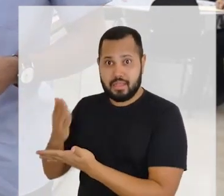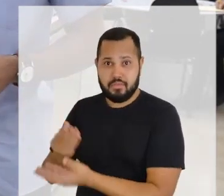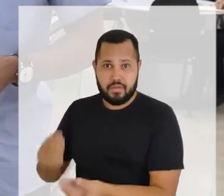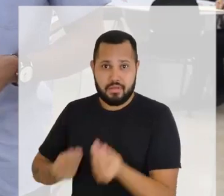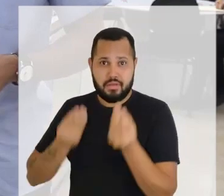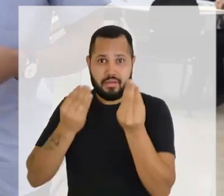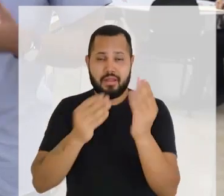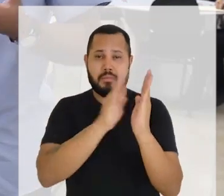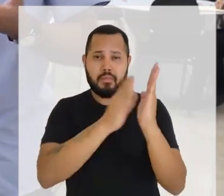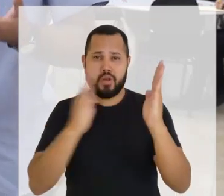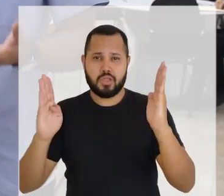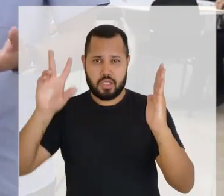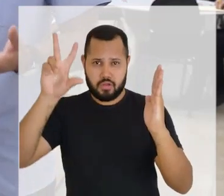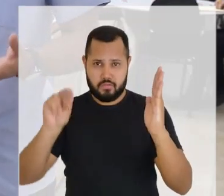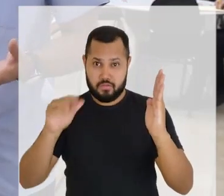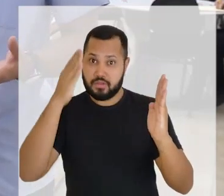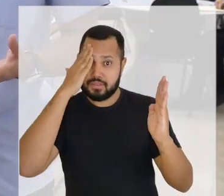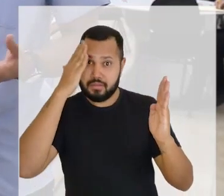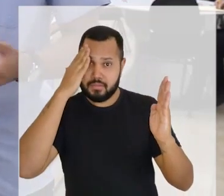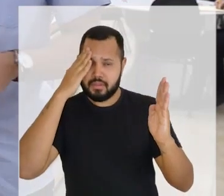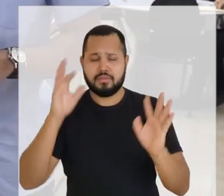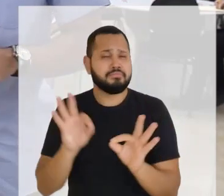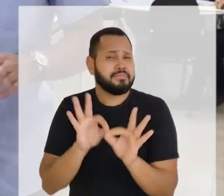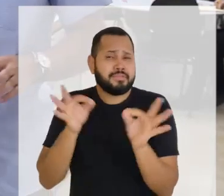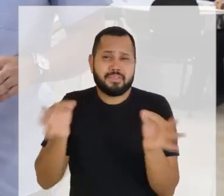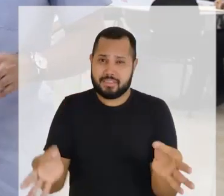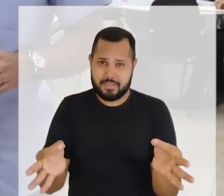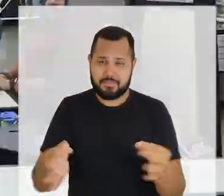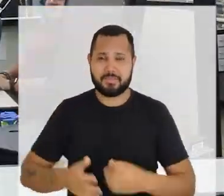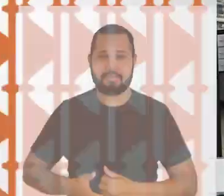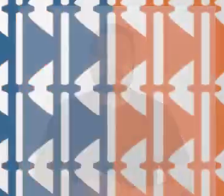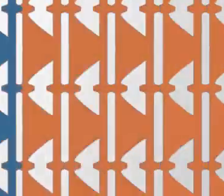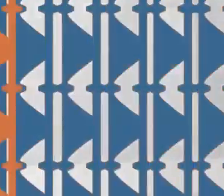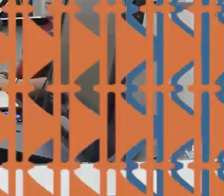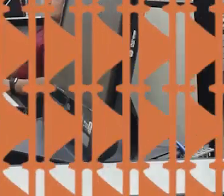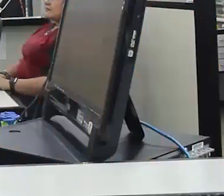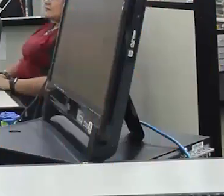é possível doá-los para as bibliotecas da UFAM? E é bem simples.